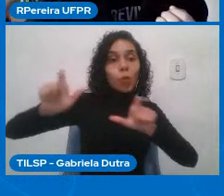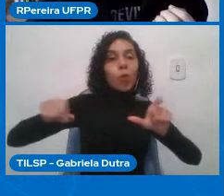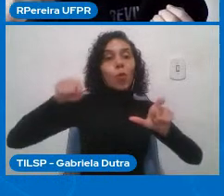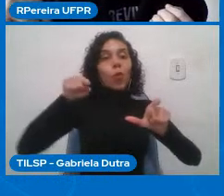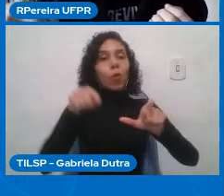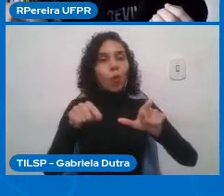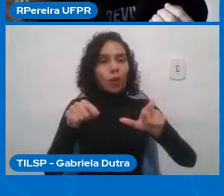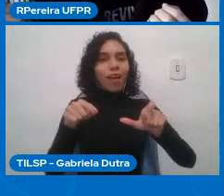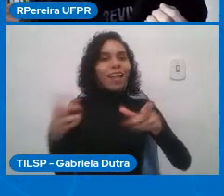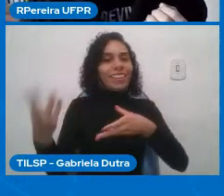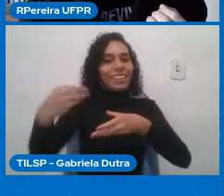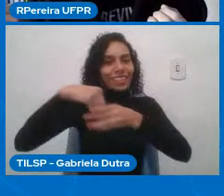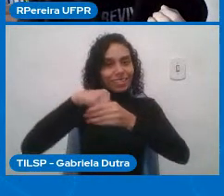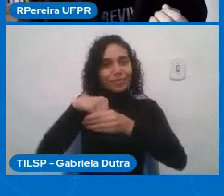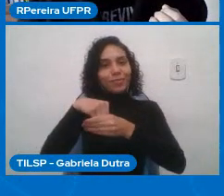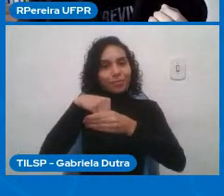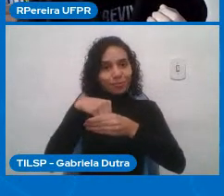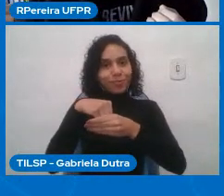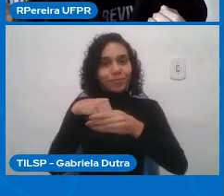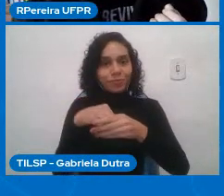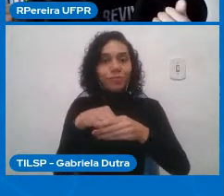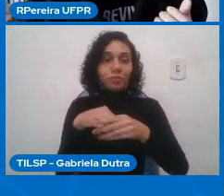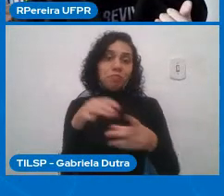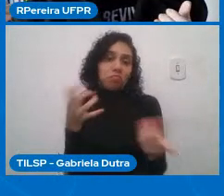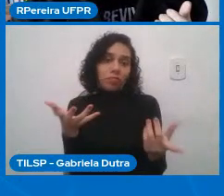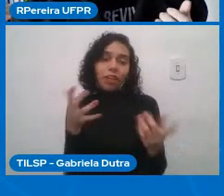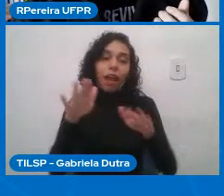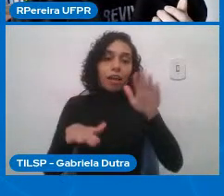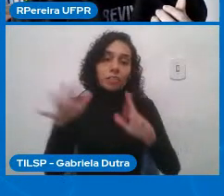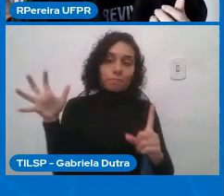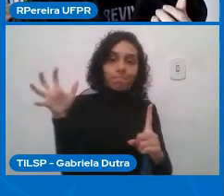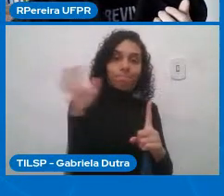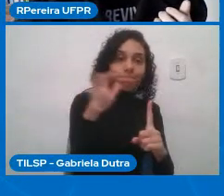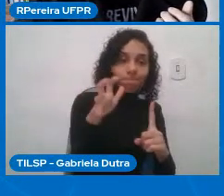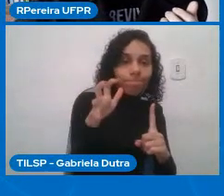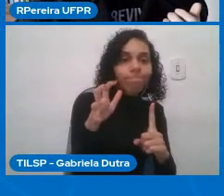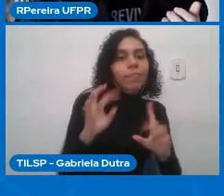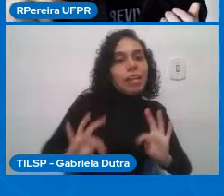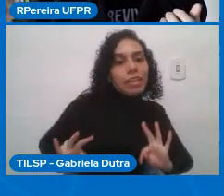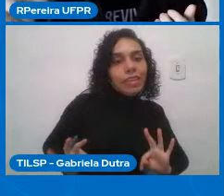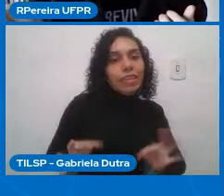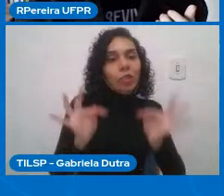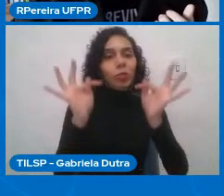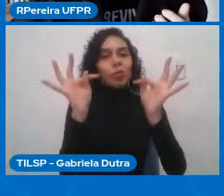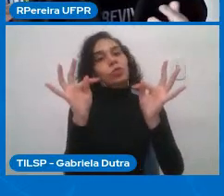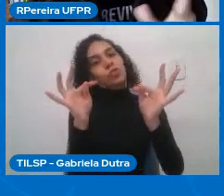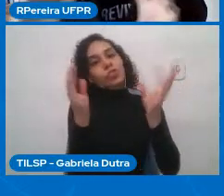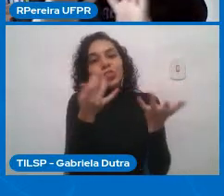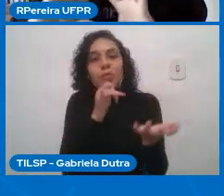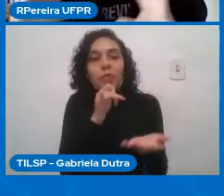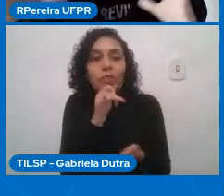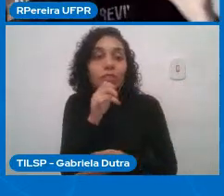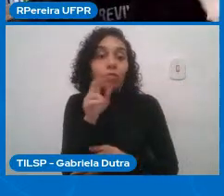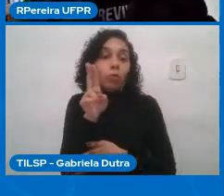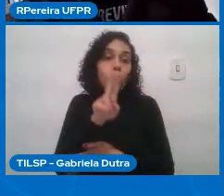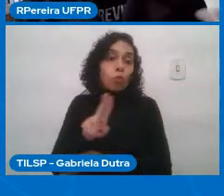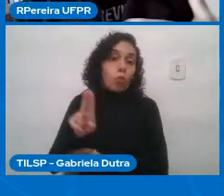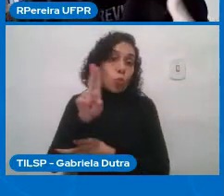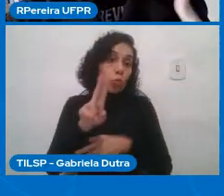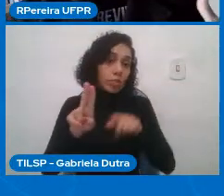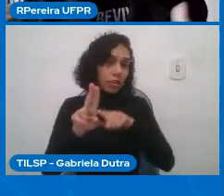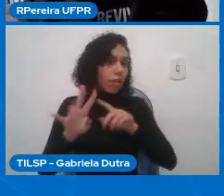influenciar quanto sofrer influência da tecnologia, do seu uso ou não uso, da sua